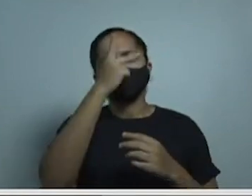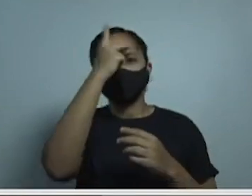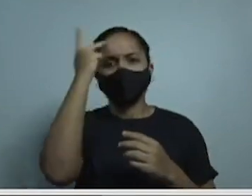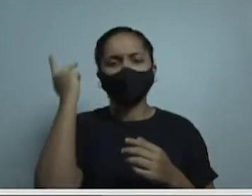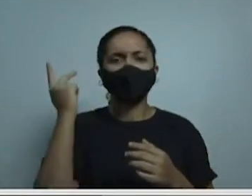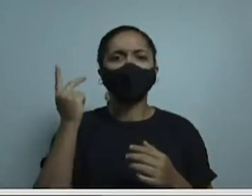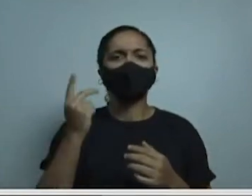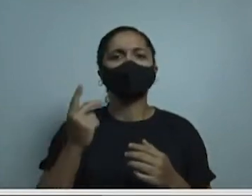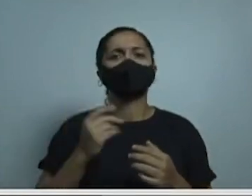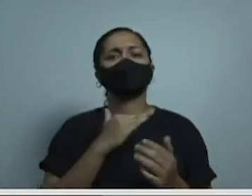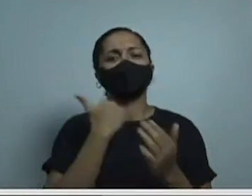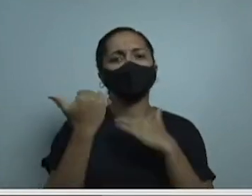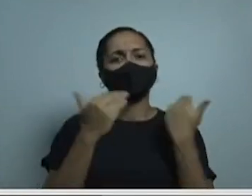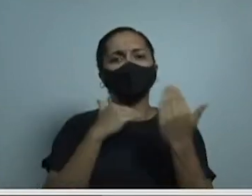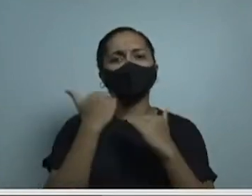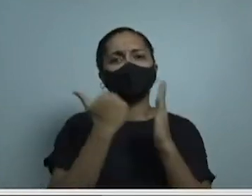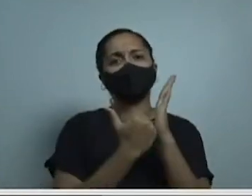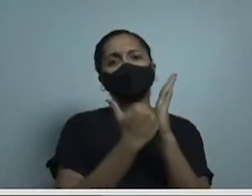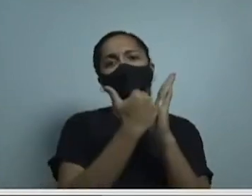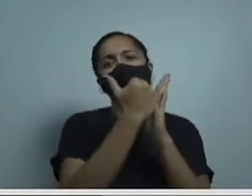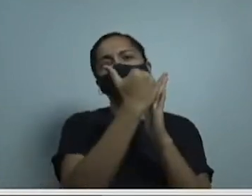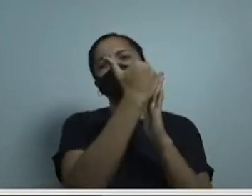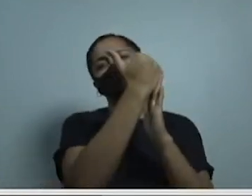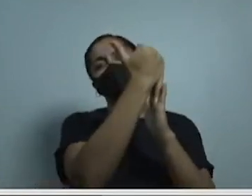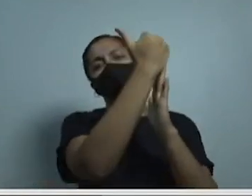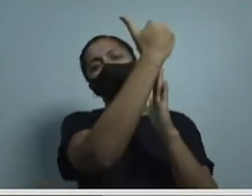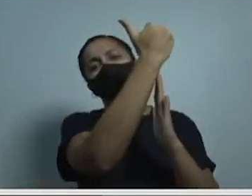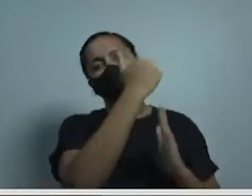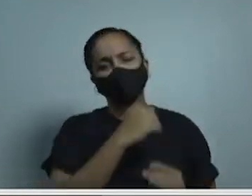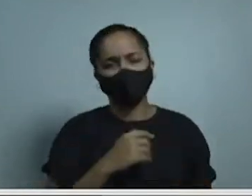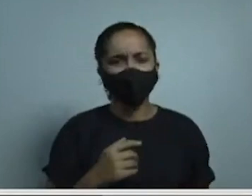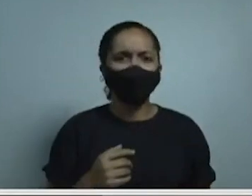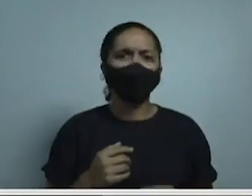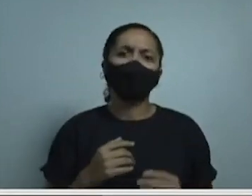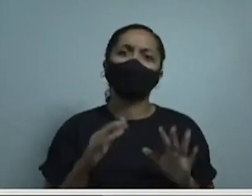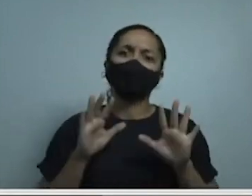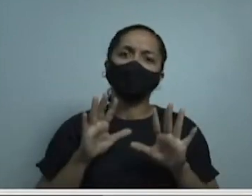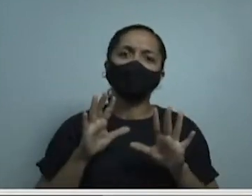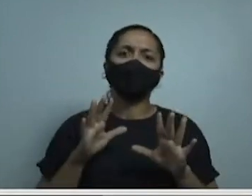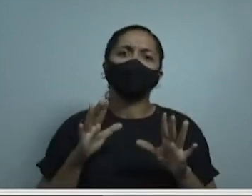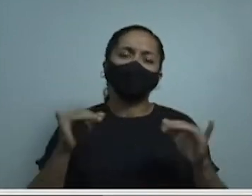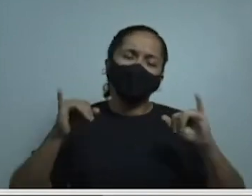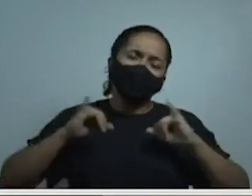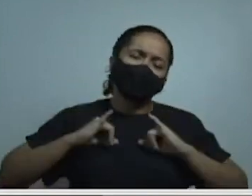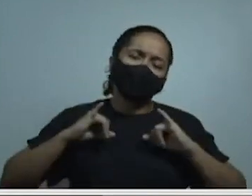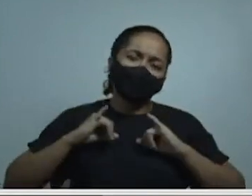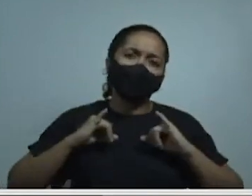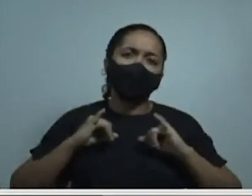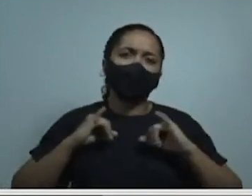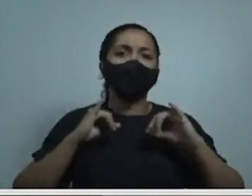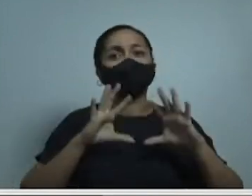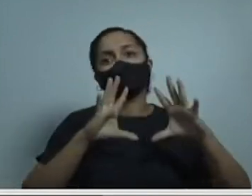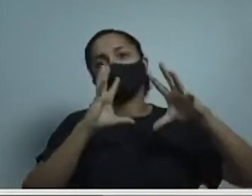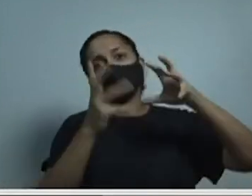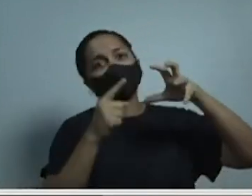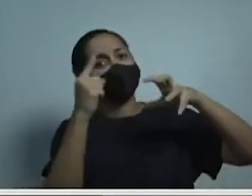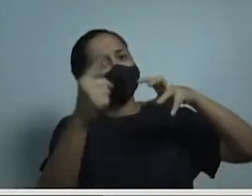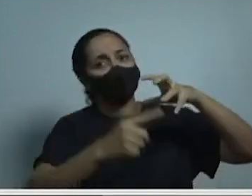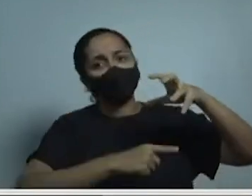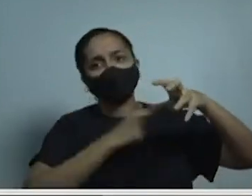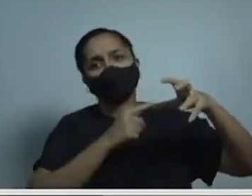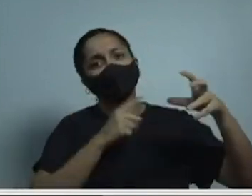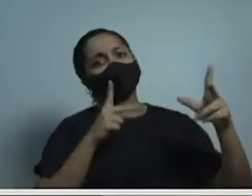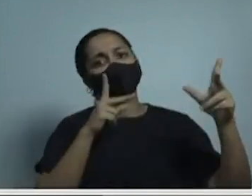doloroso, que acompanham o que acontece com o mundo como um todo. Temos variações e mutações do vírus,